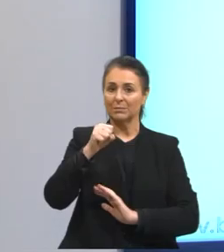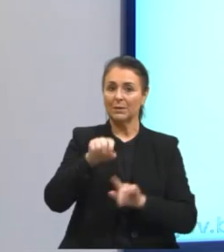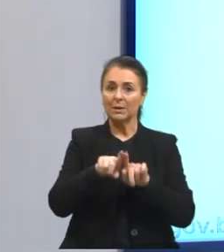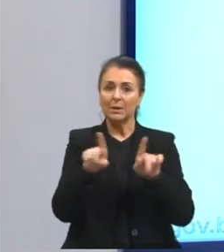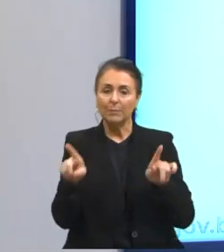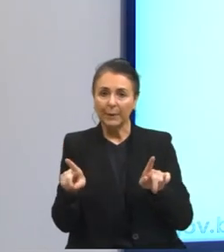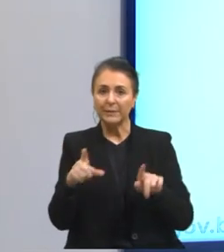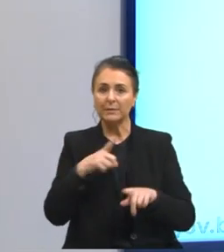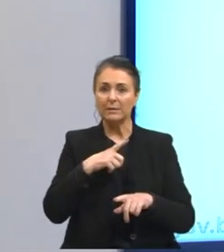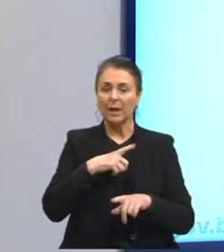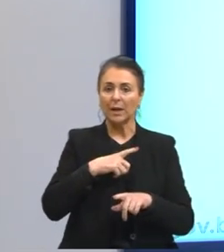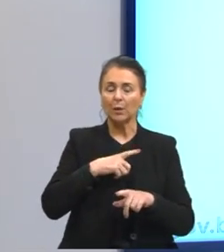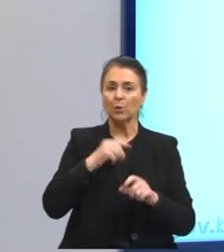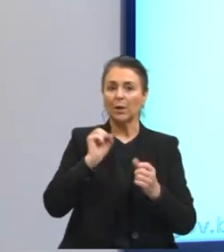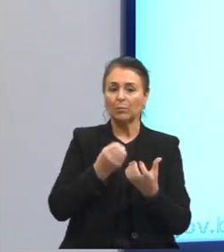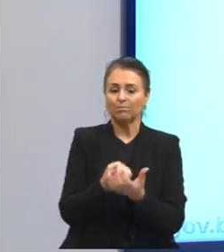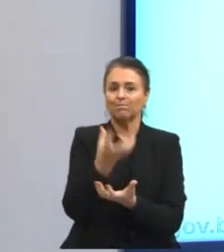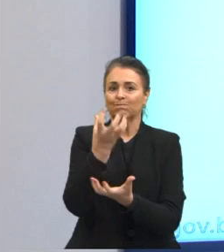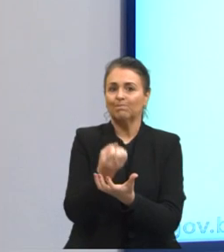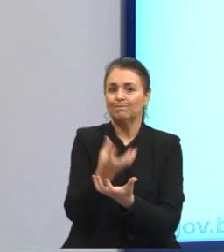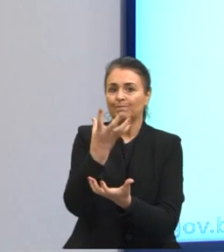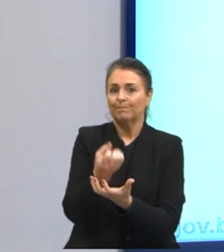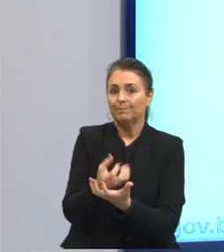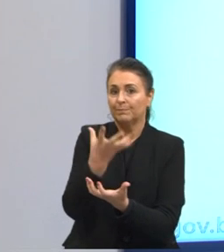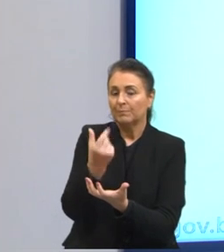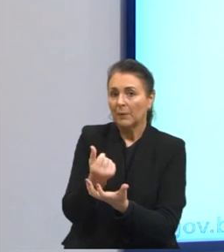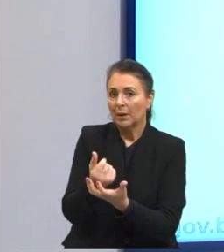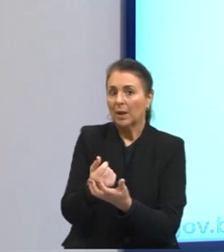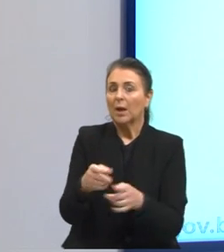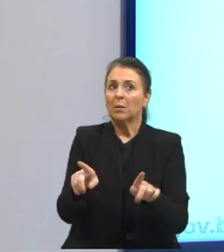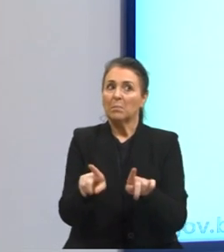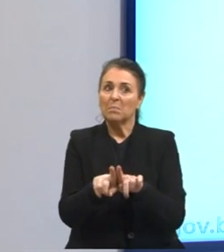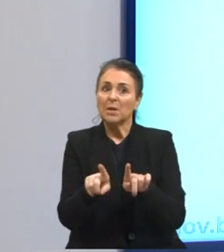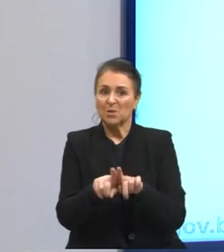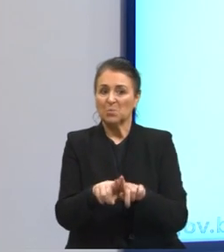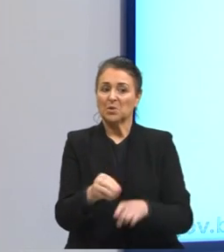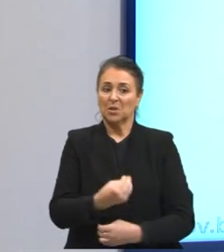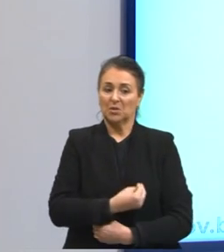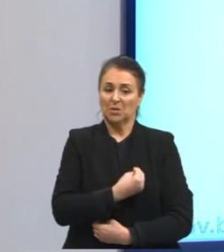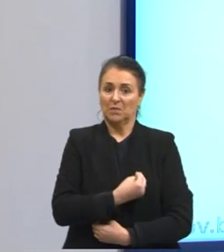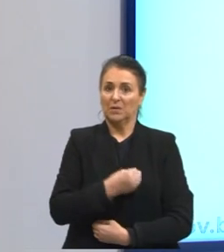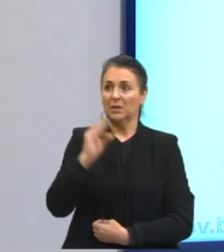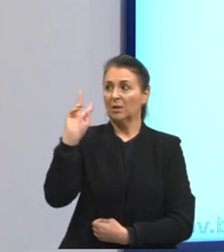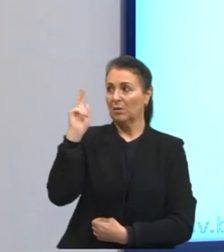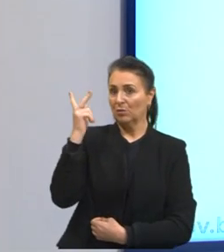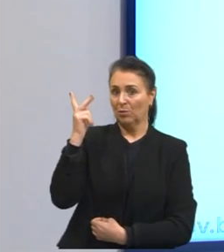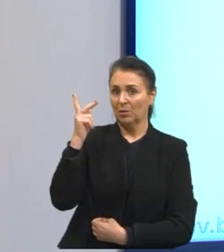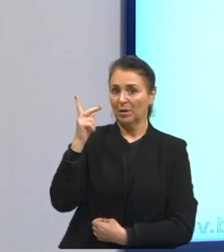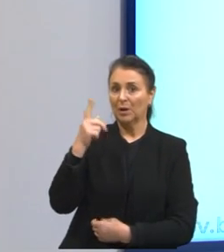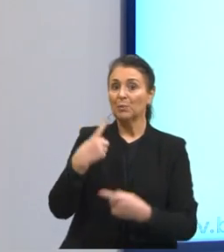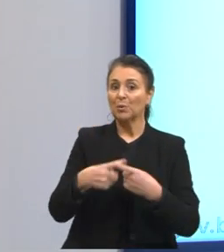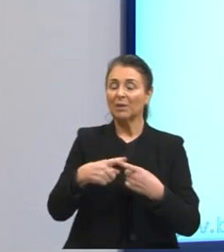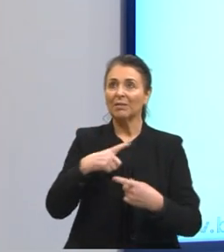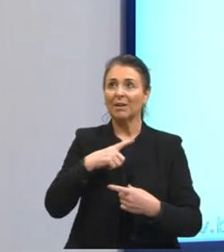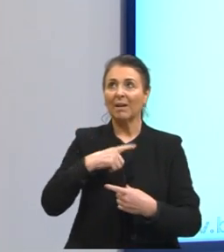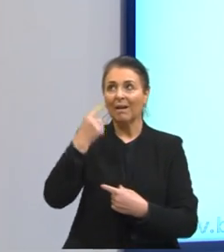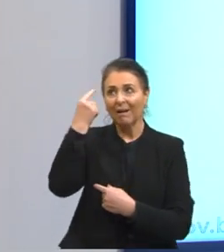Caráter ficcional, mesmo sendo uma biografia, como eu estava comentando, porque no momento que tem a criação,